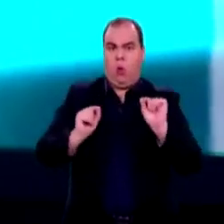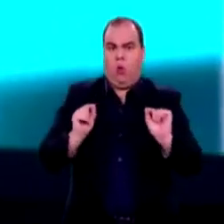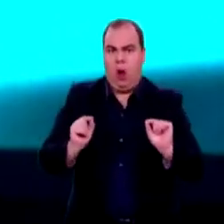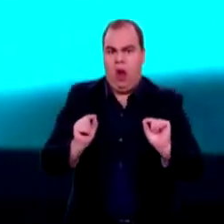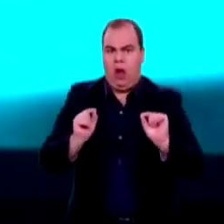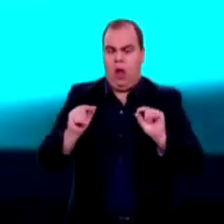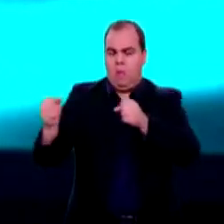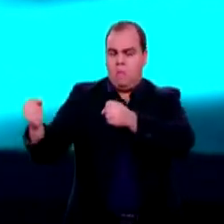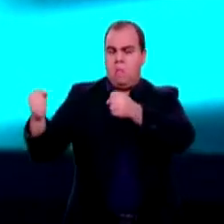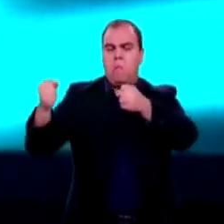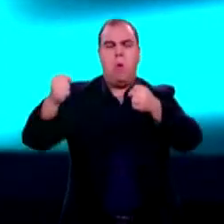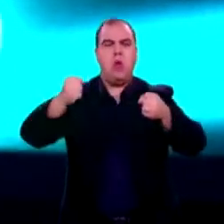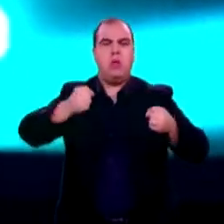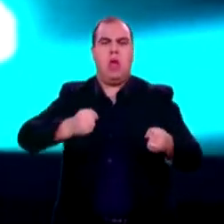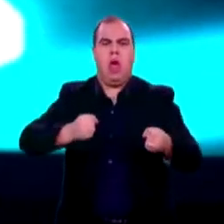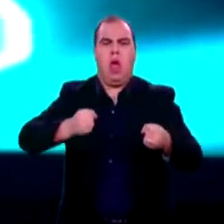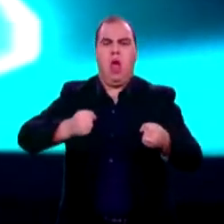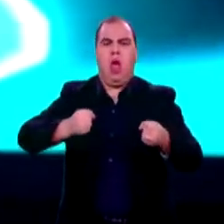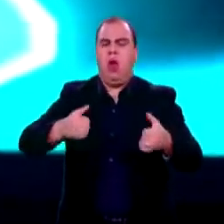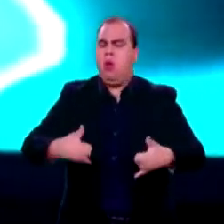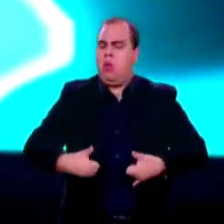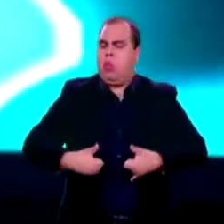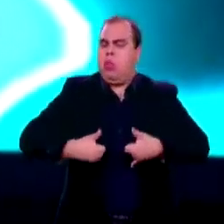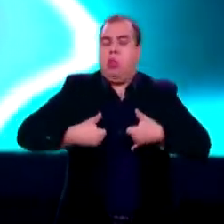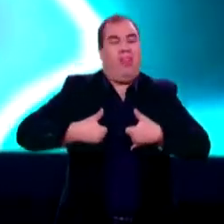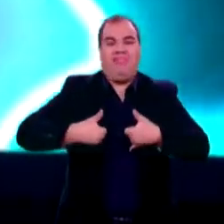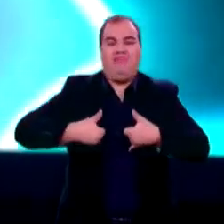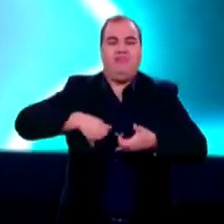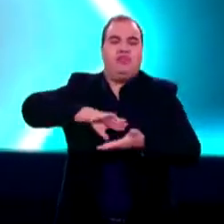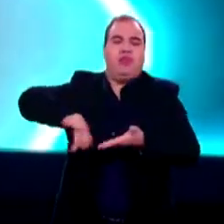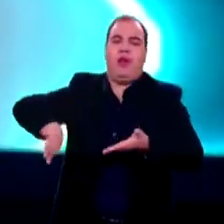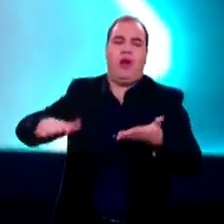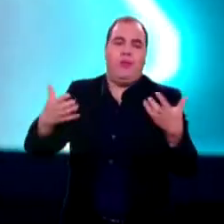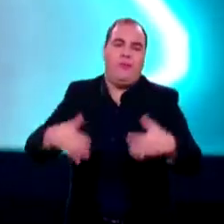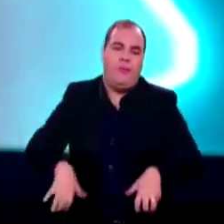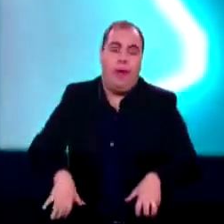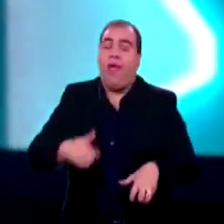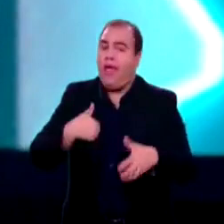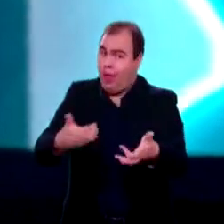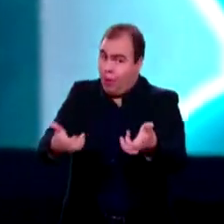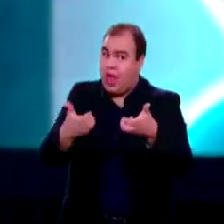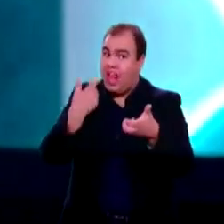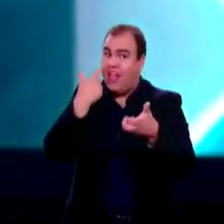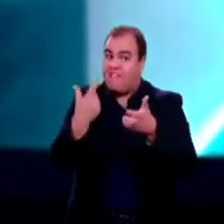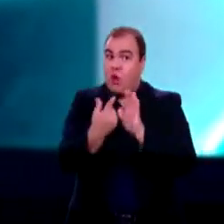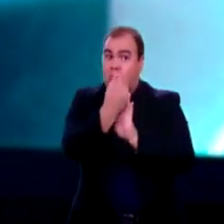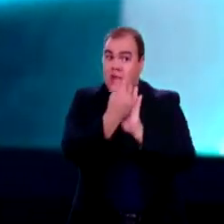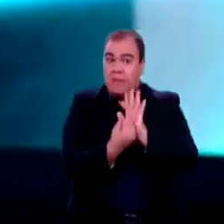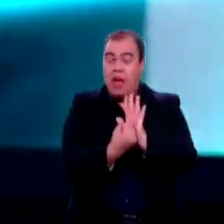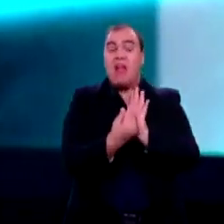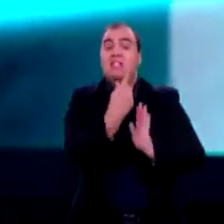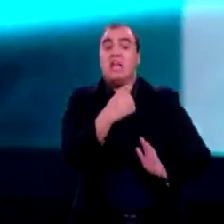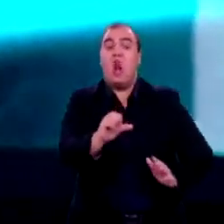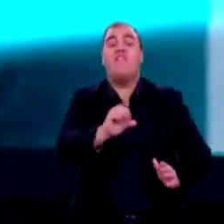O orçamento, eu queria ter o previsto para esse ano, para o ano que vem, está na casa de R 19 bilhões.